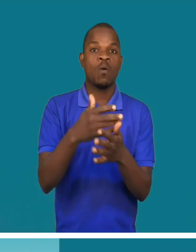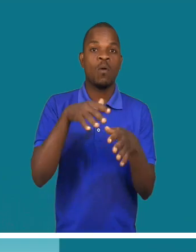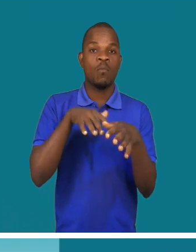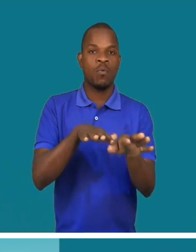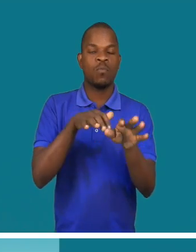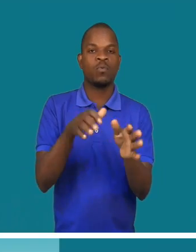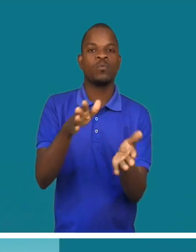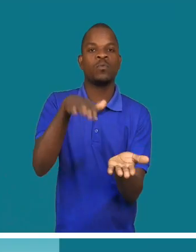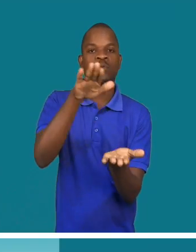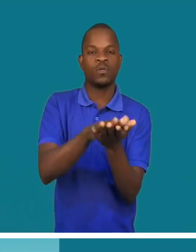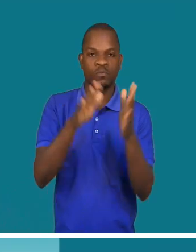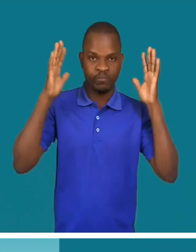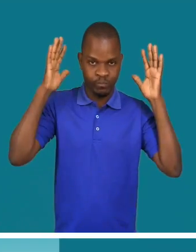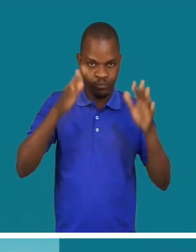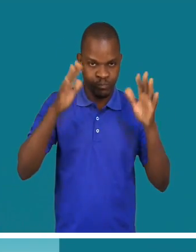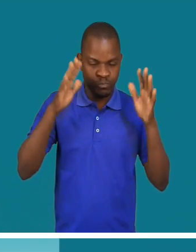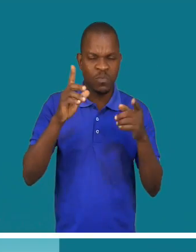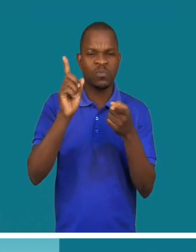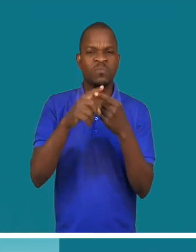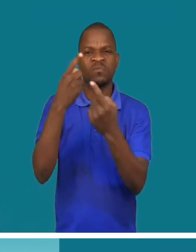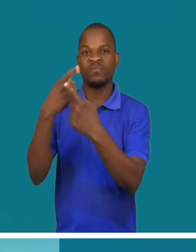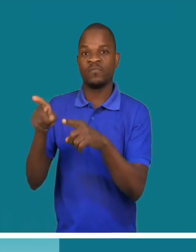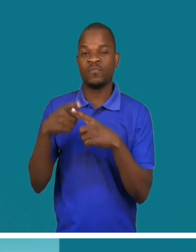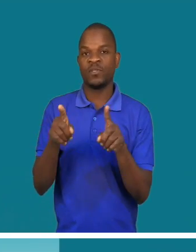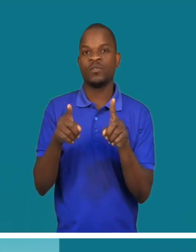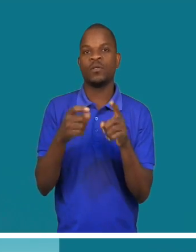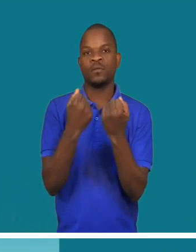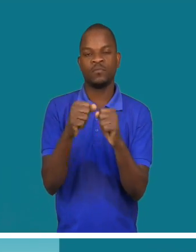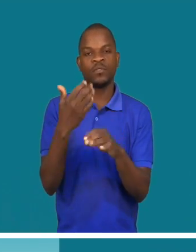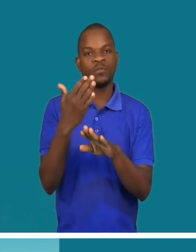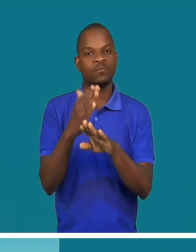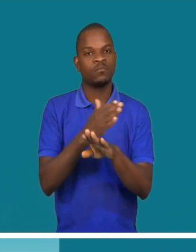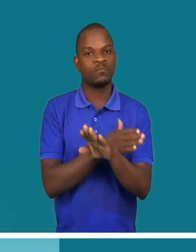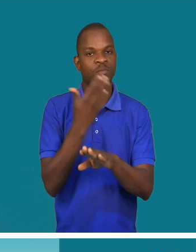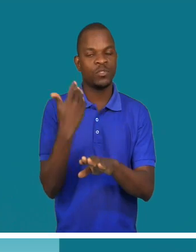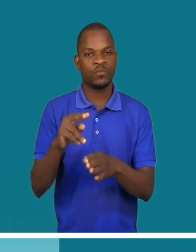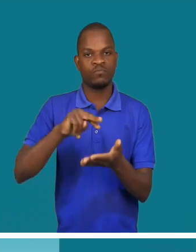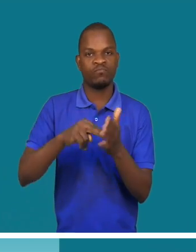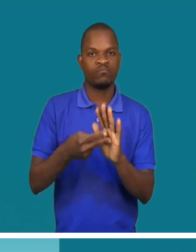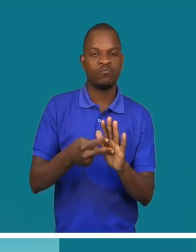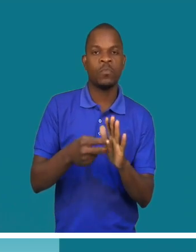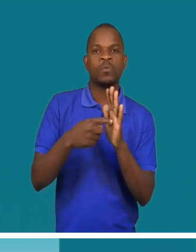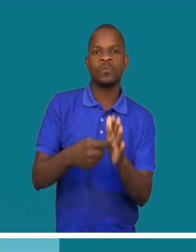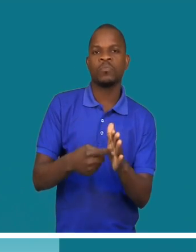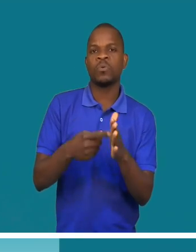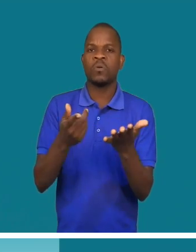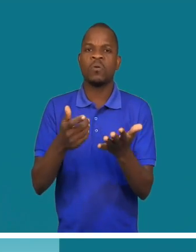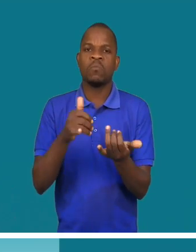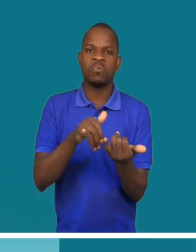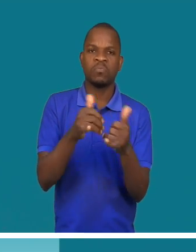até ao Salão da Comunidade Momentana. Várias outras atividades foram planificadas, como